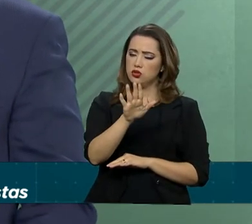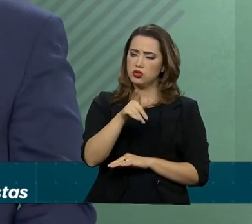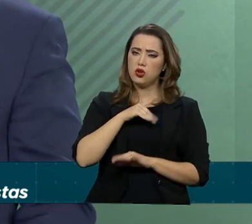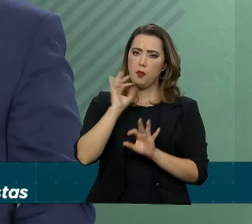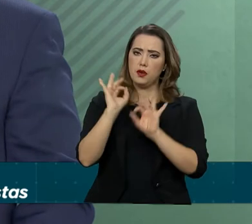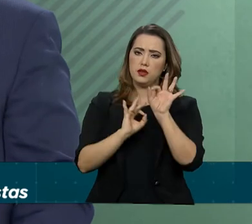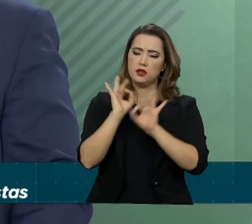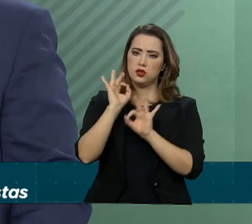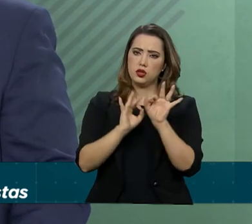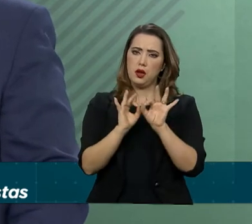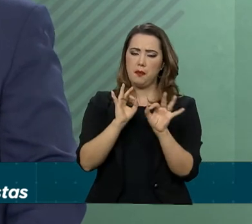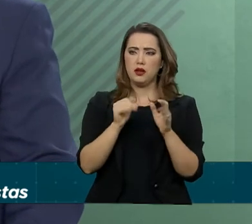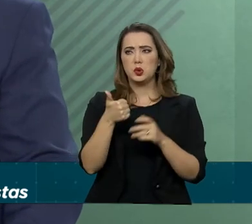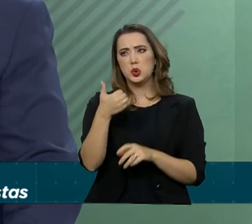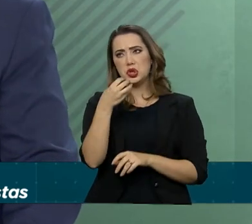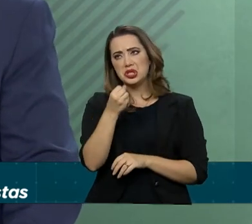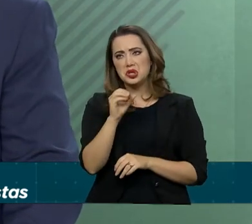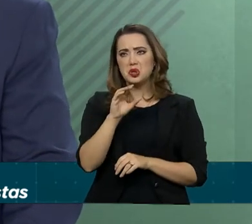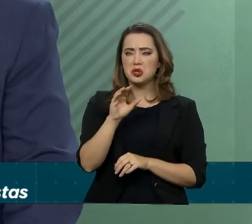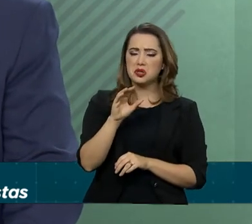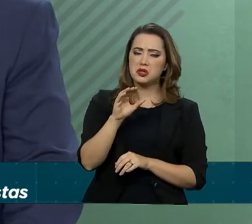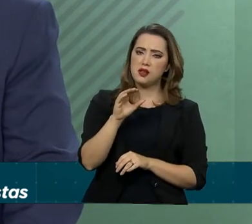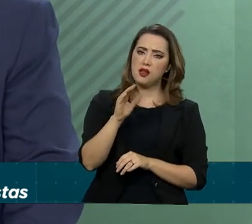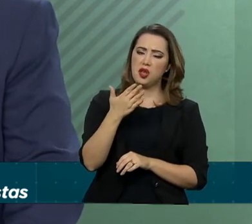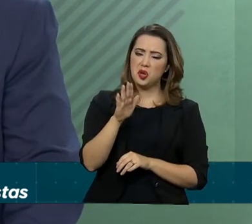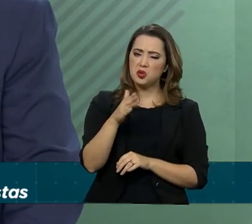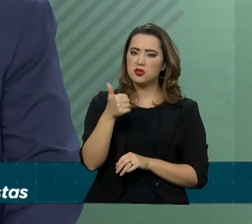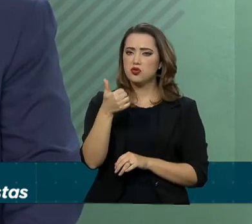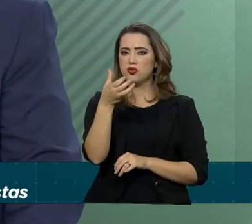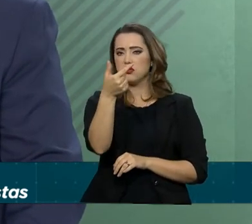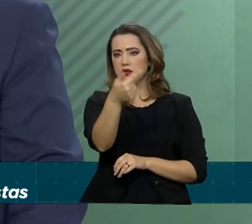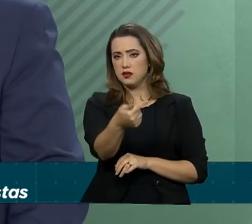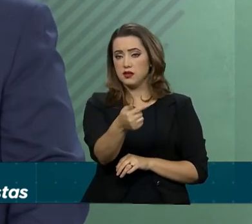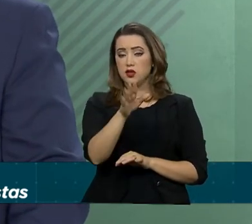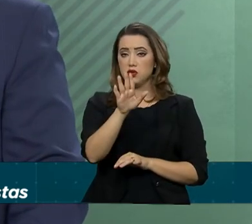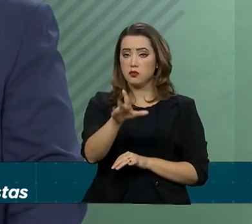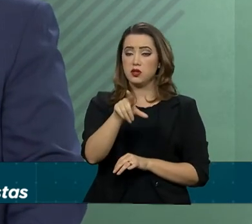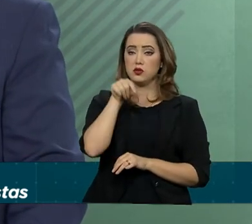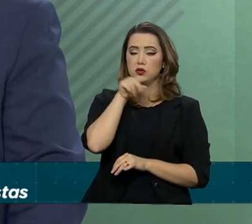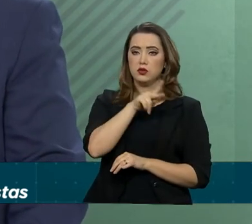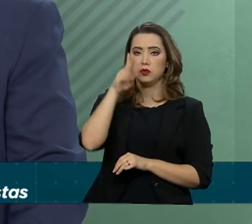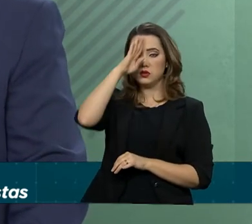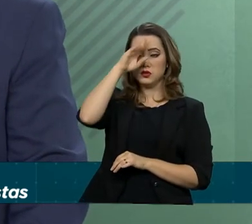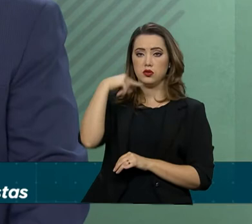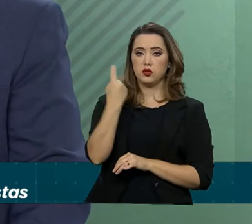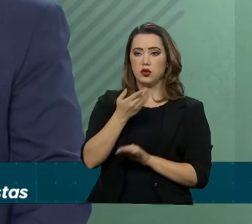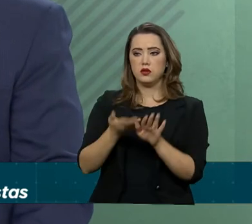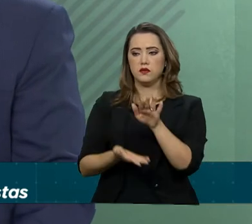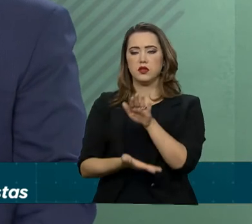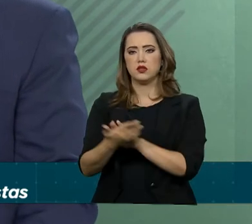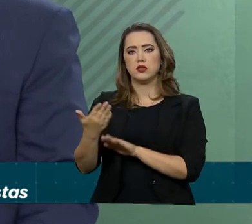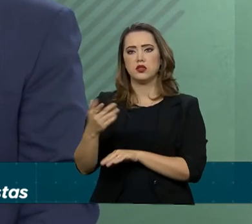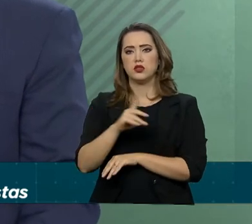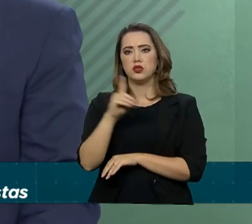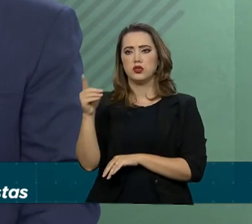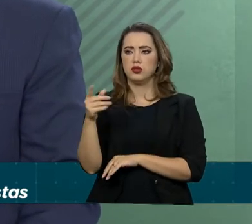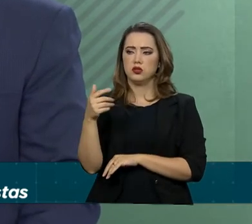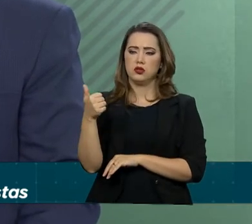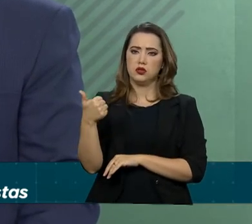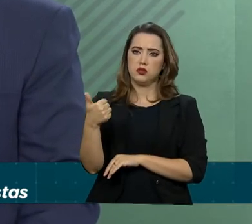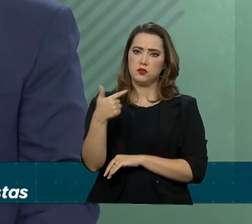planejamento 16 e 17, mas, por decisão do senhor presidente, nós partiremos aqui no dia 17,